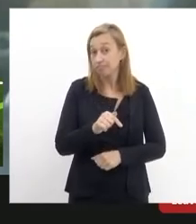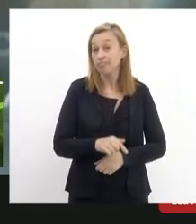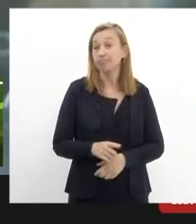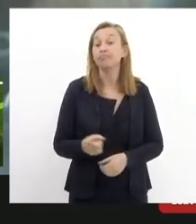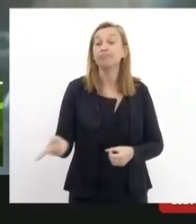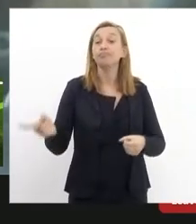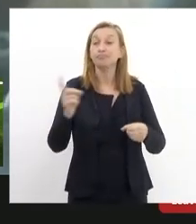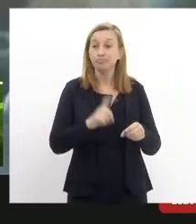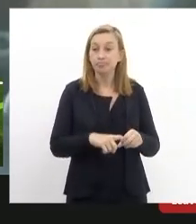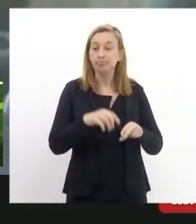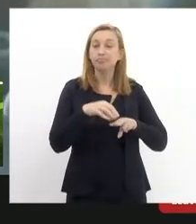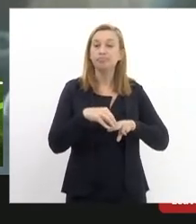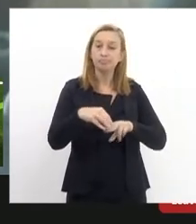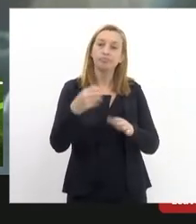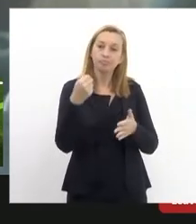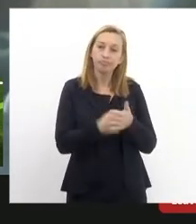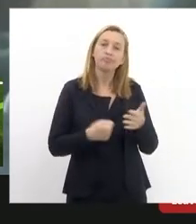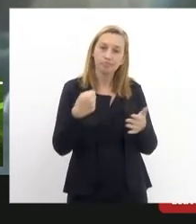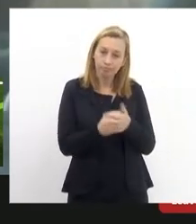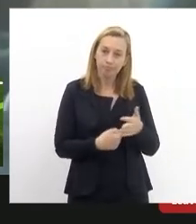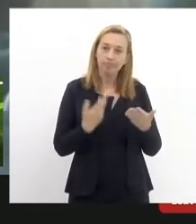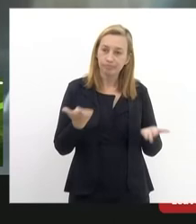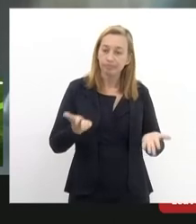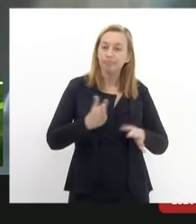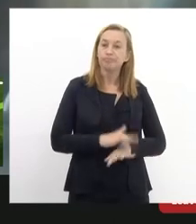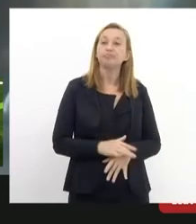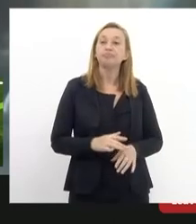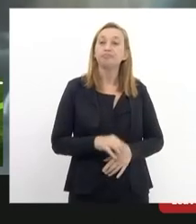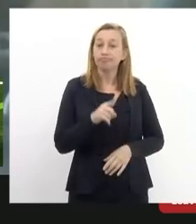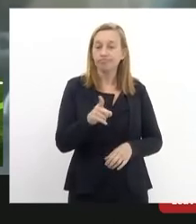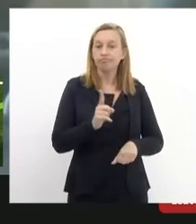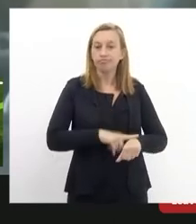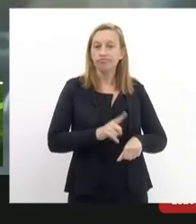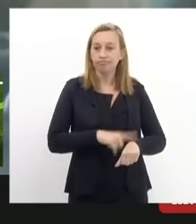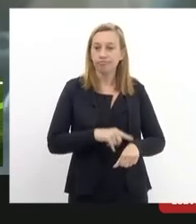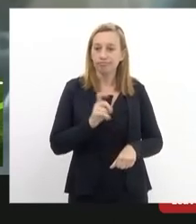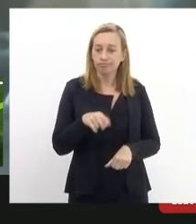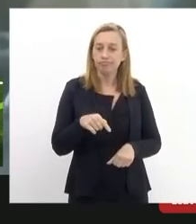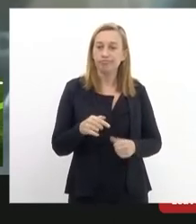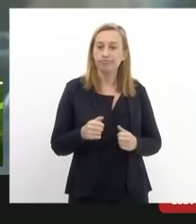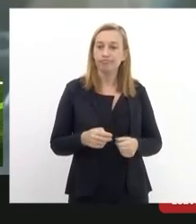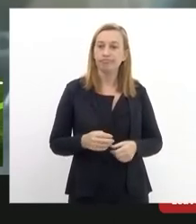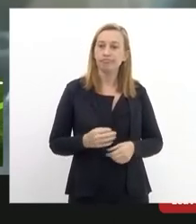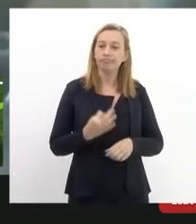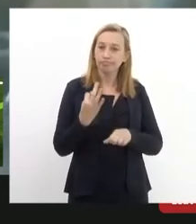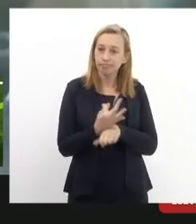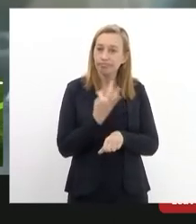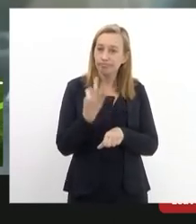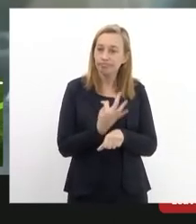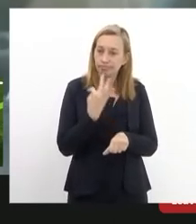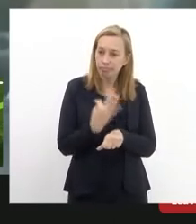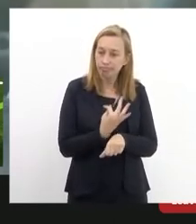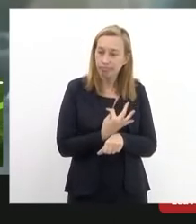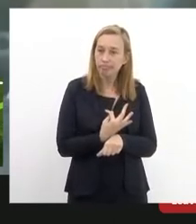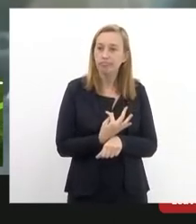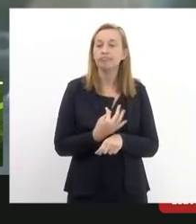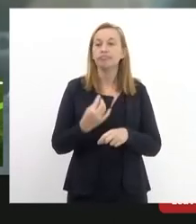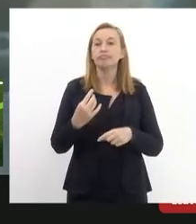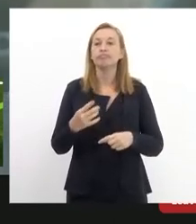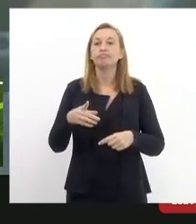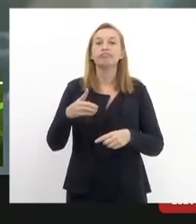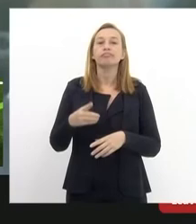retomada da luta de acender mas dizer que esse momento aqui é um momento de resistência resistência de parlamentares